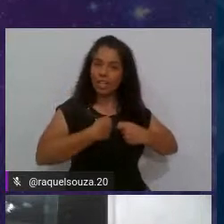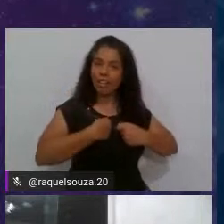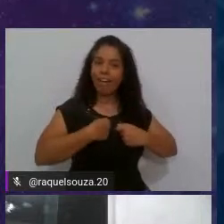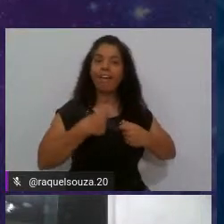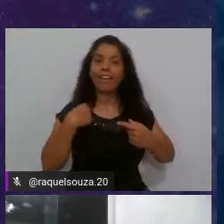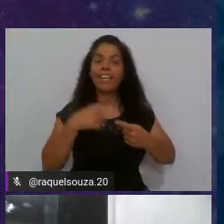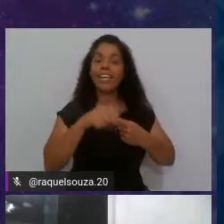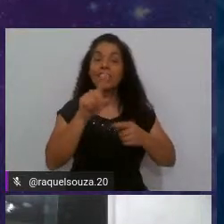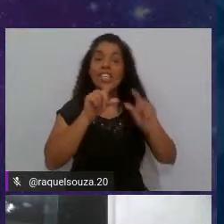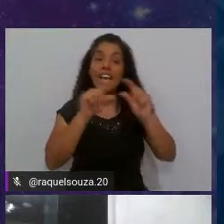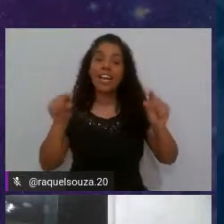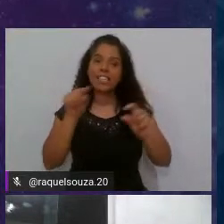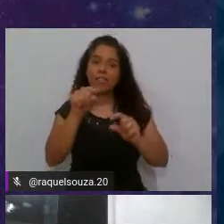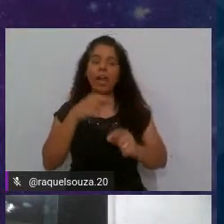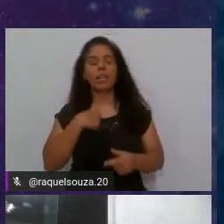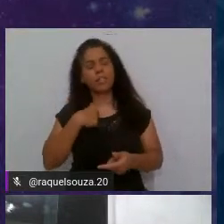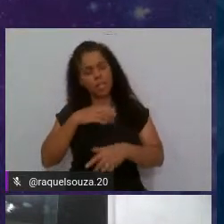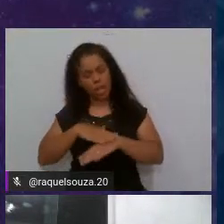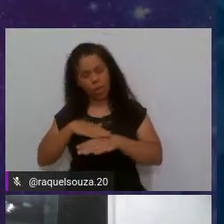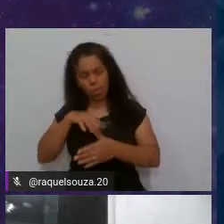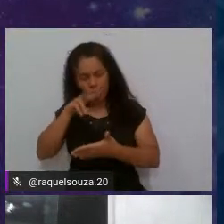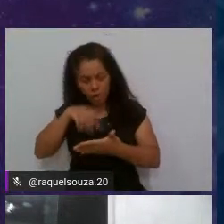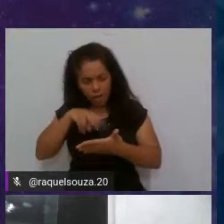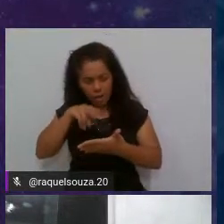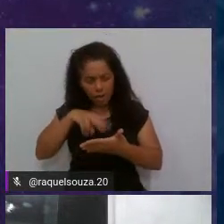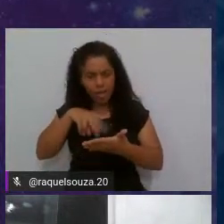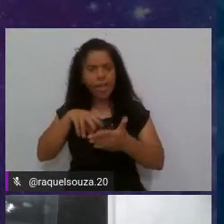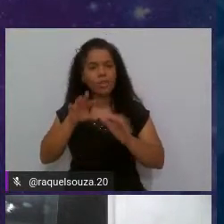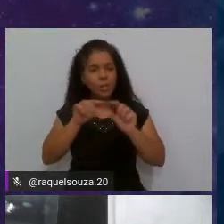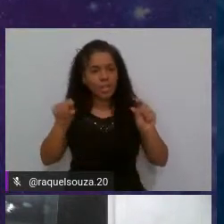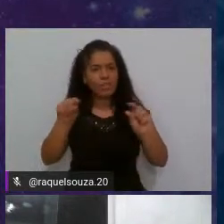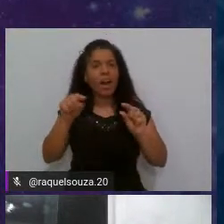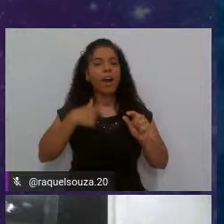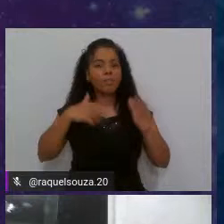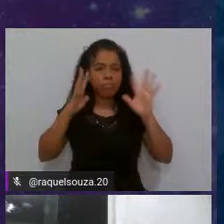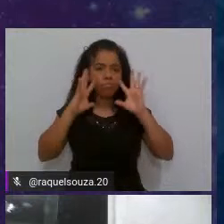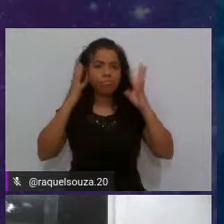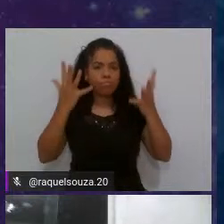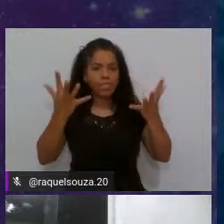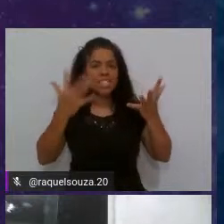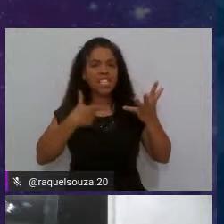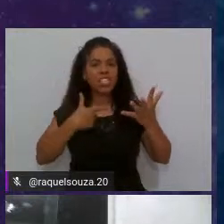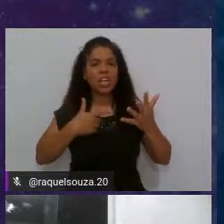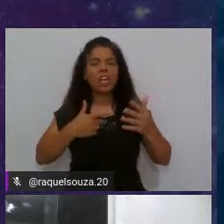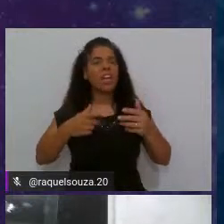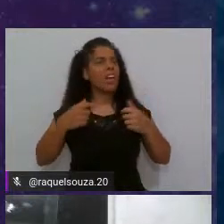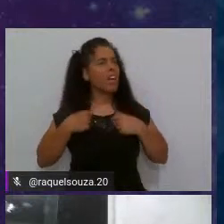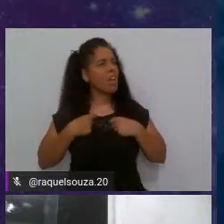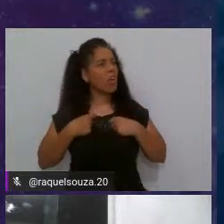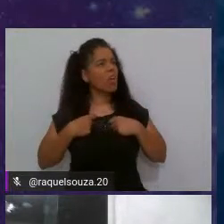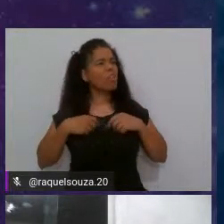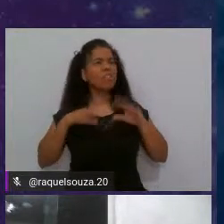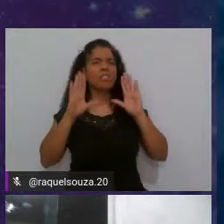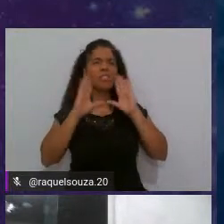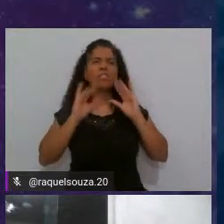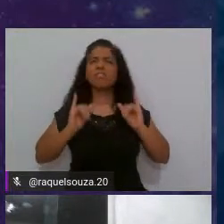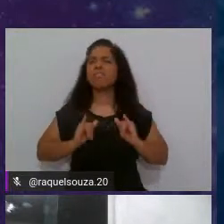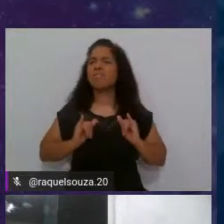e foi lendo essa frase que eu decidi sair da minha zona de conforto e